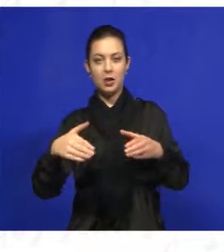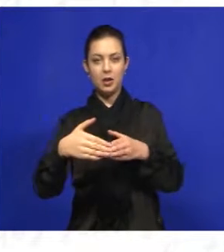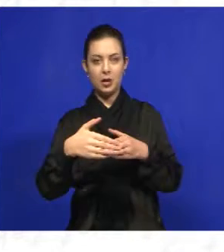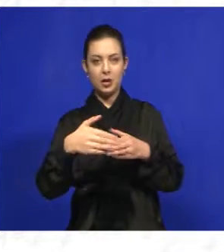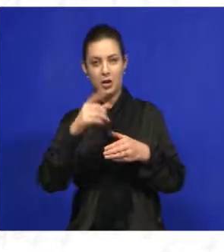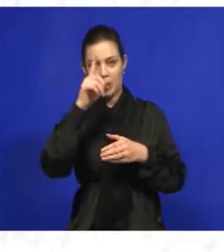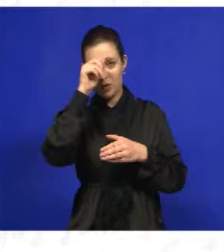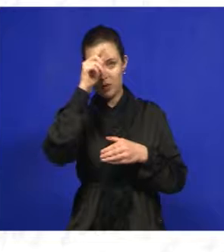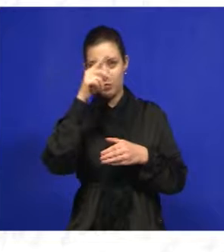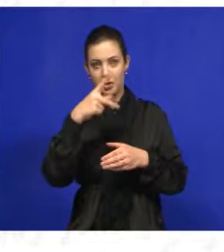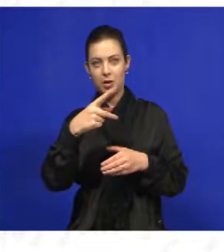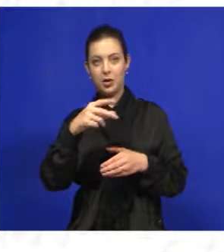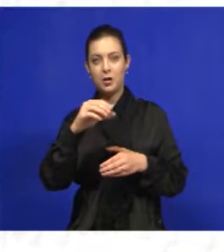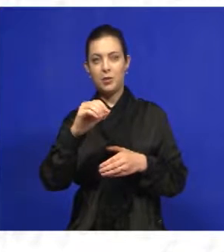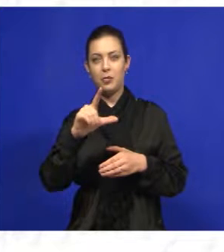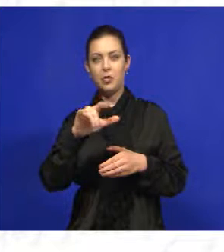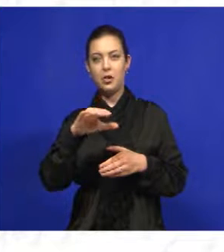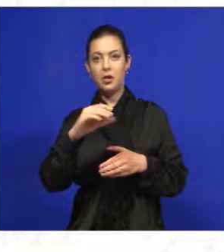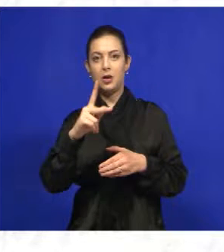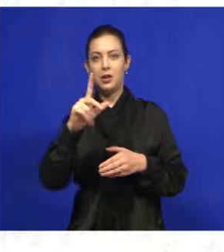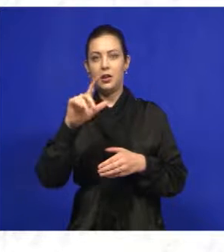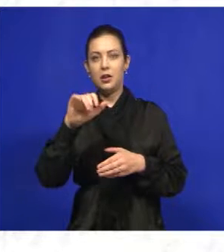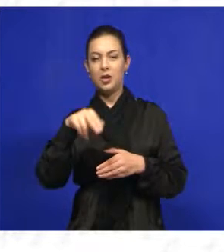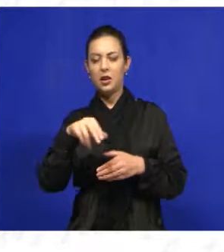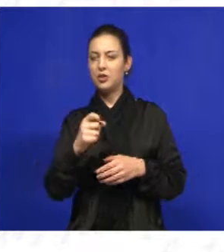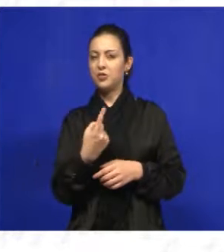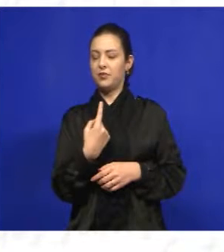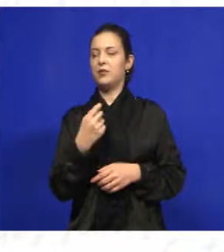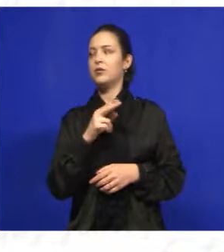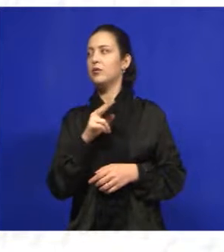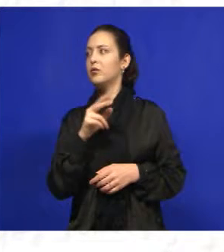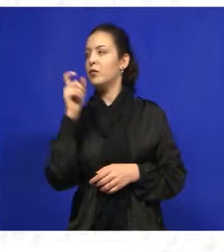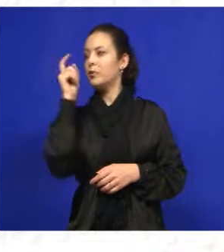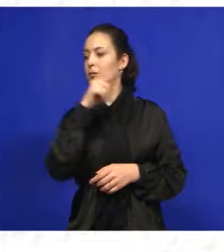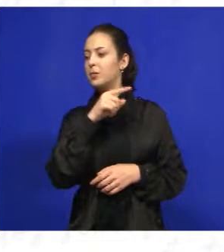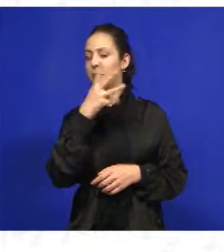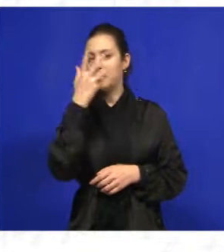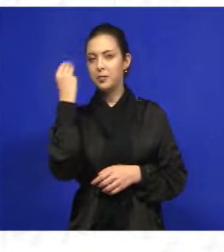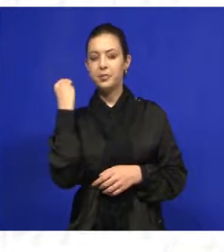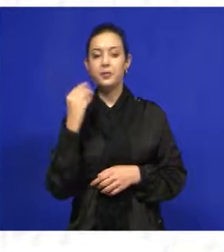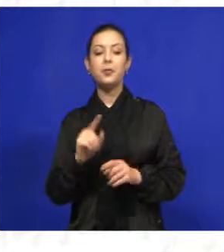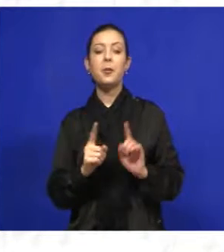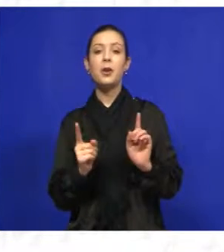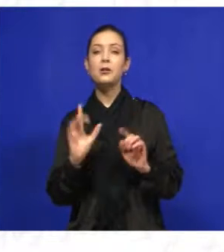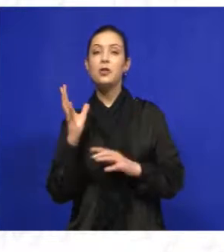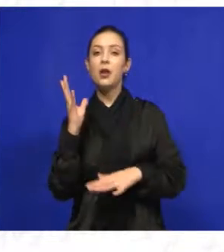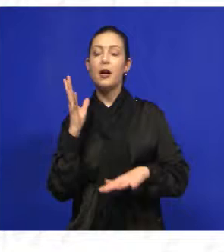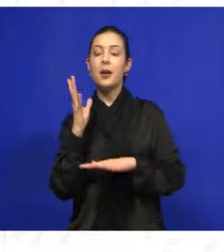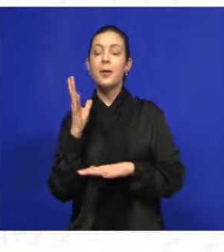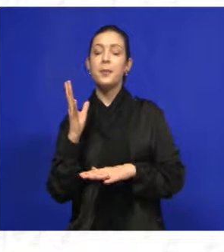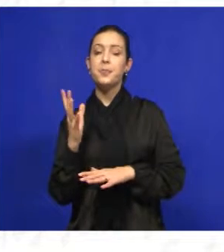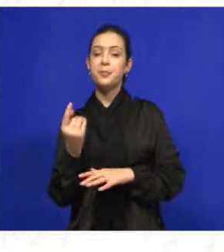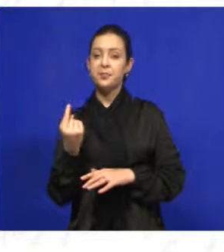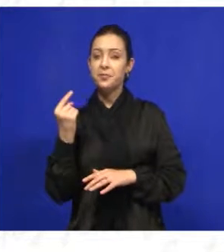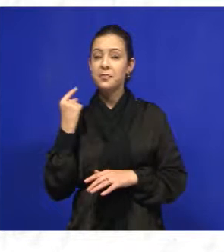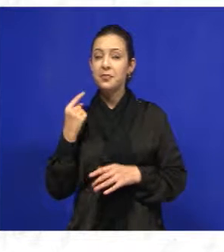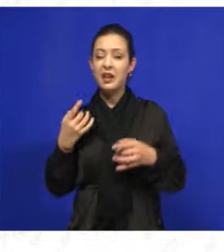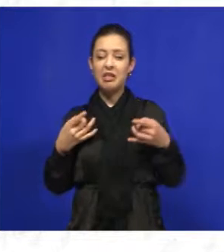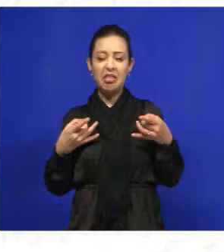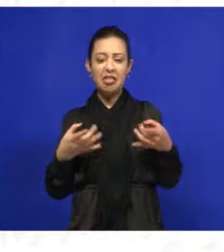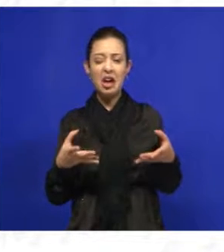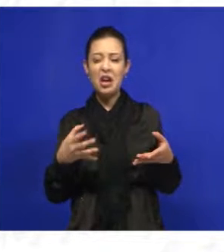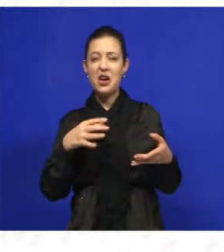Policlin. Tem um nome um pouco estranho, não me lembro agora. Mas é uma praça que estava muito descuidada,